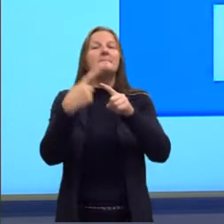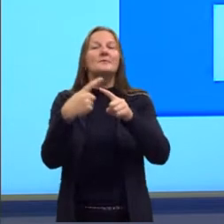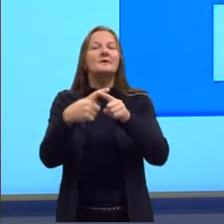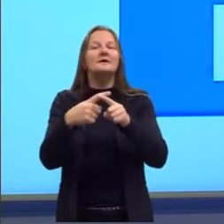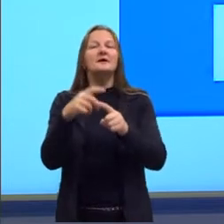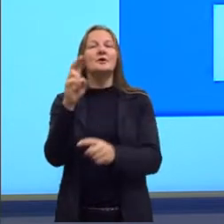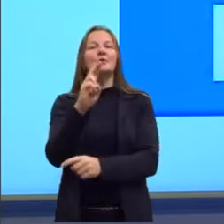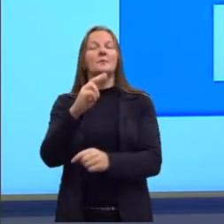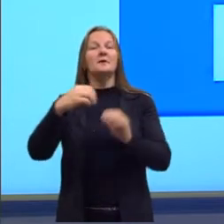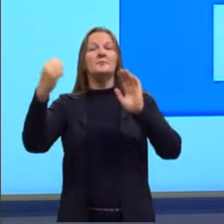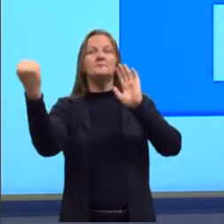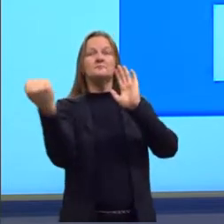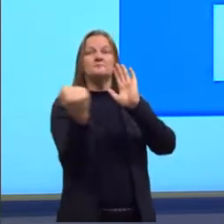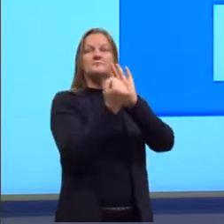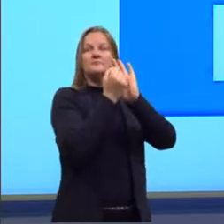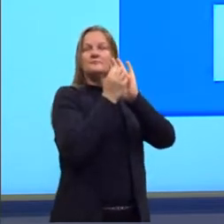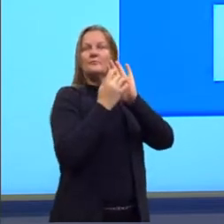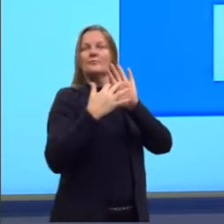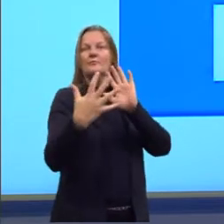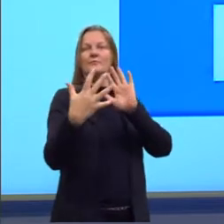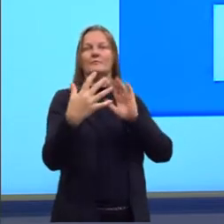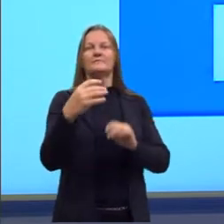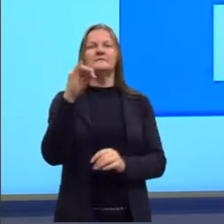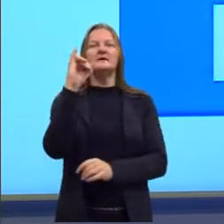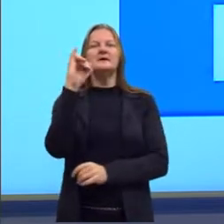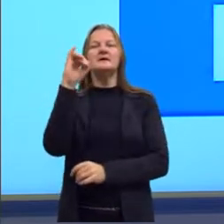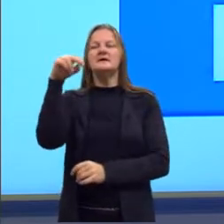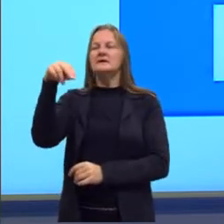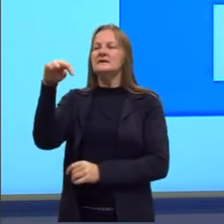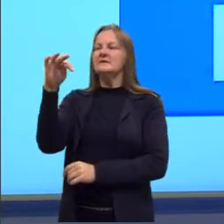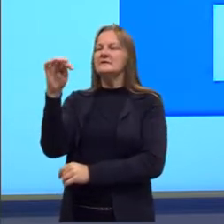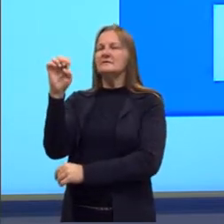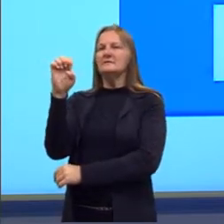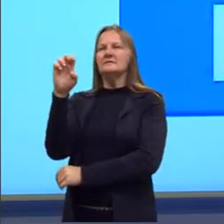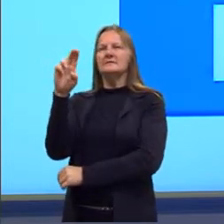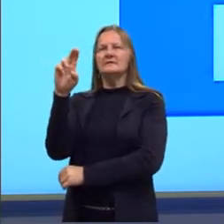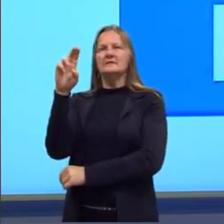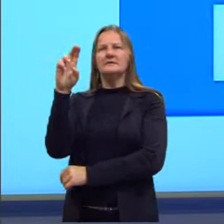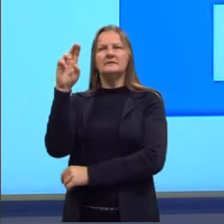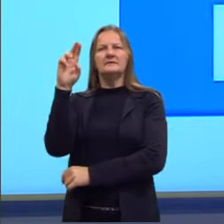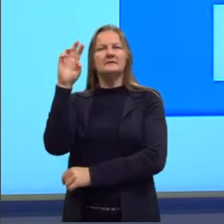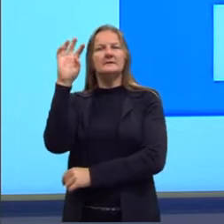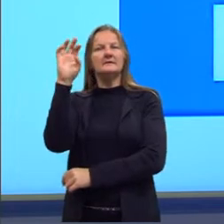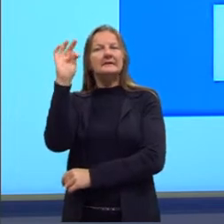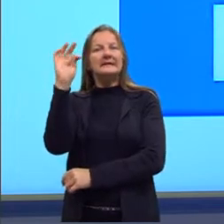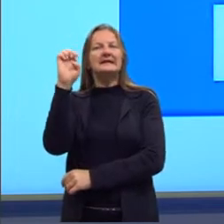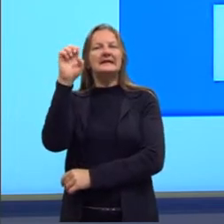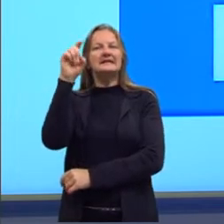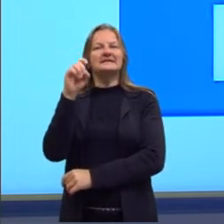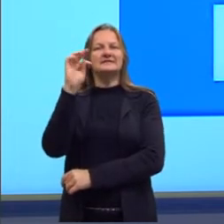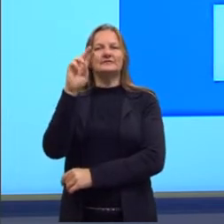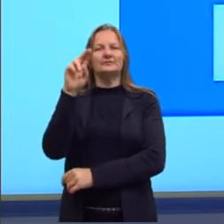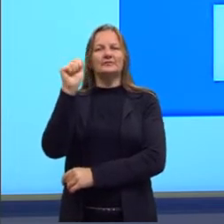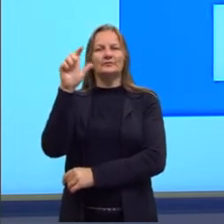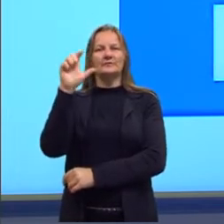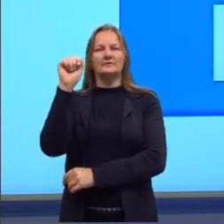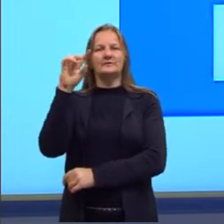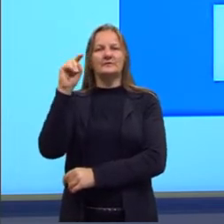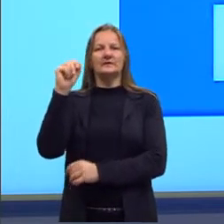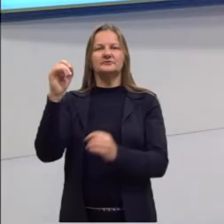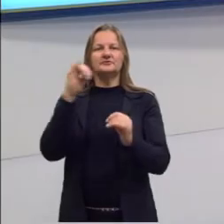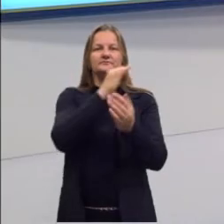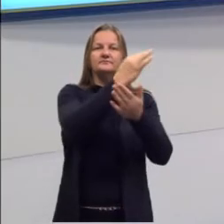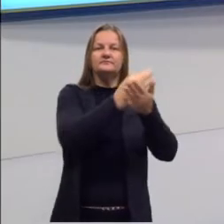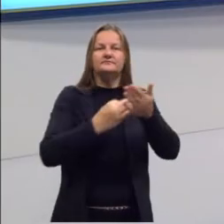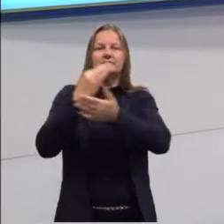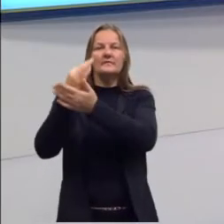de um efeito textual que a gente chama de intertextualidade, tá? Então,